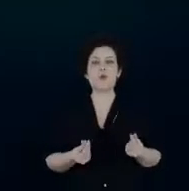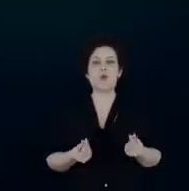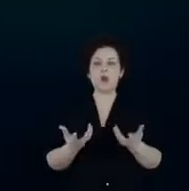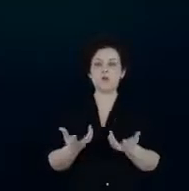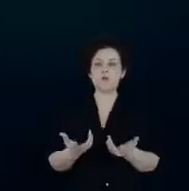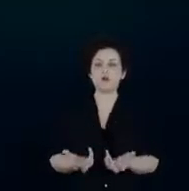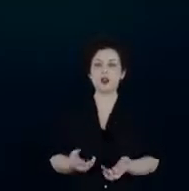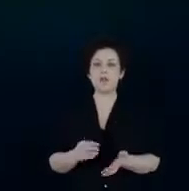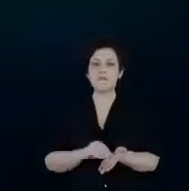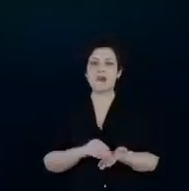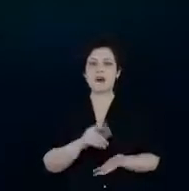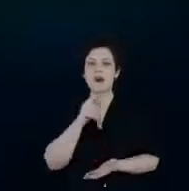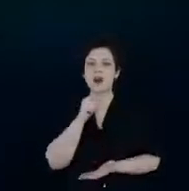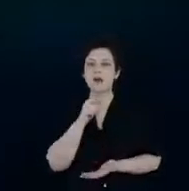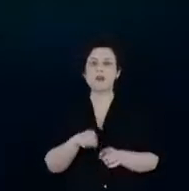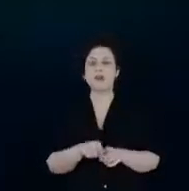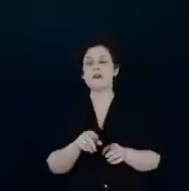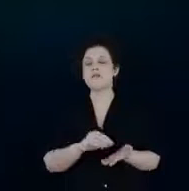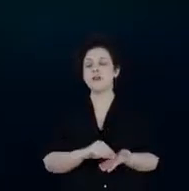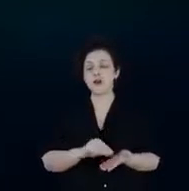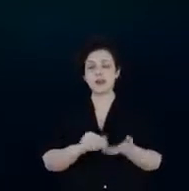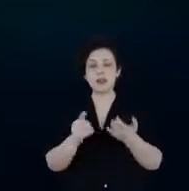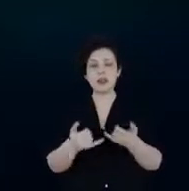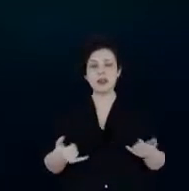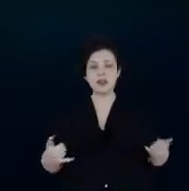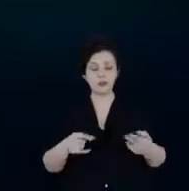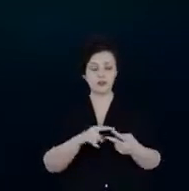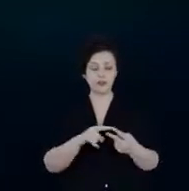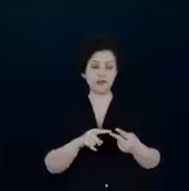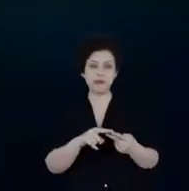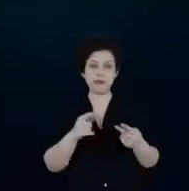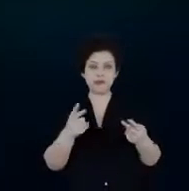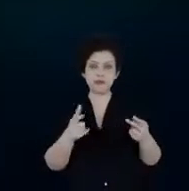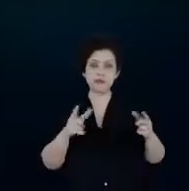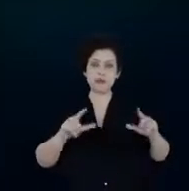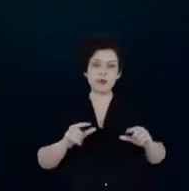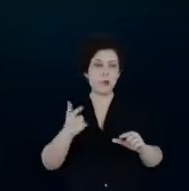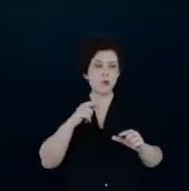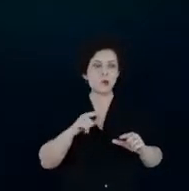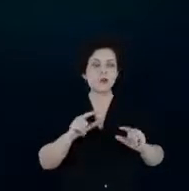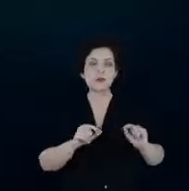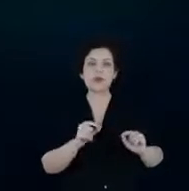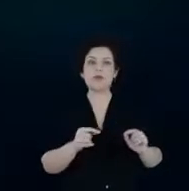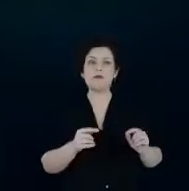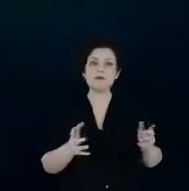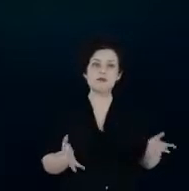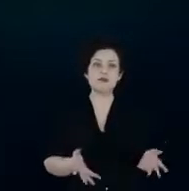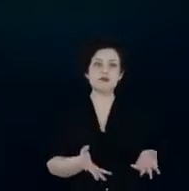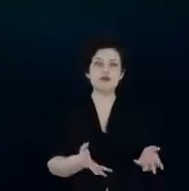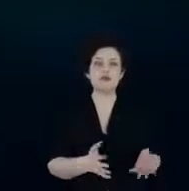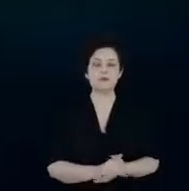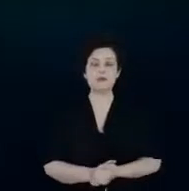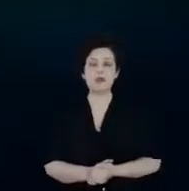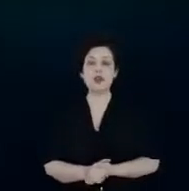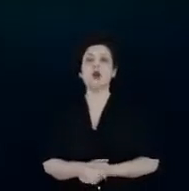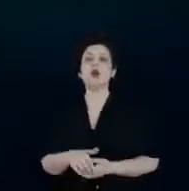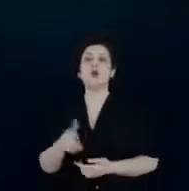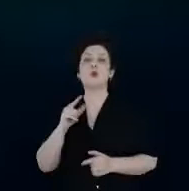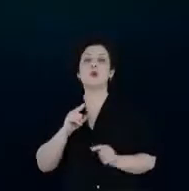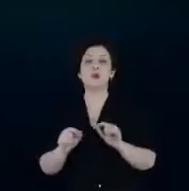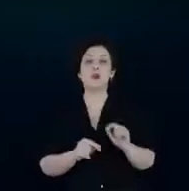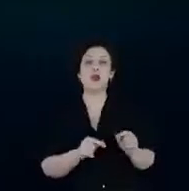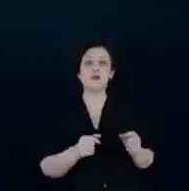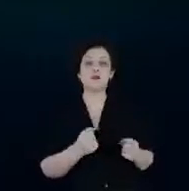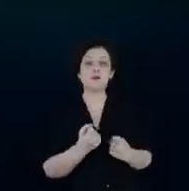e consequente crise energética e a conclusão é que ele manifesta favorável a PL